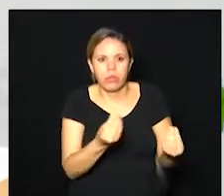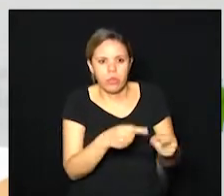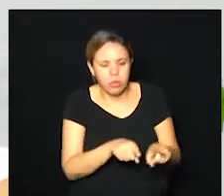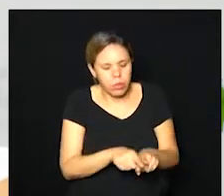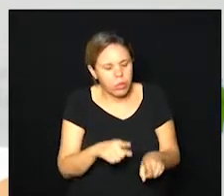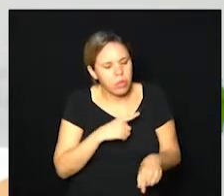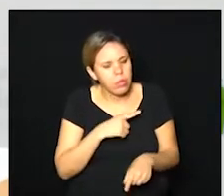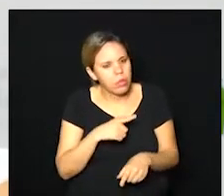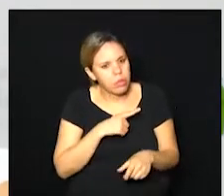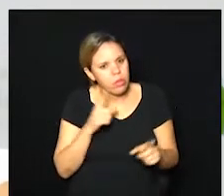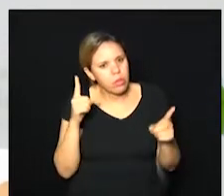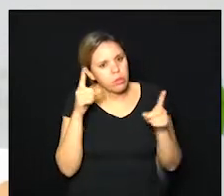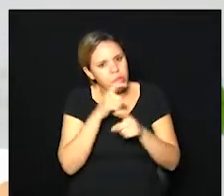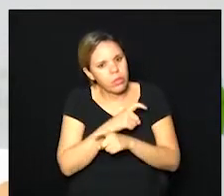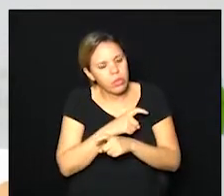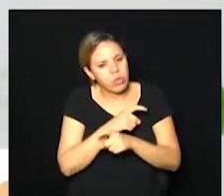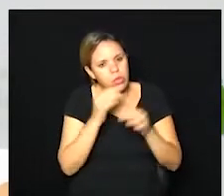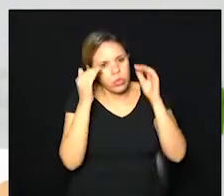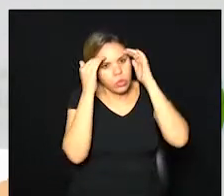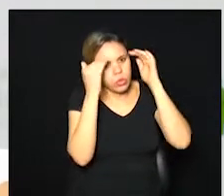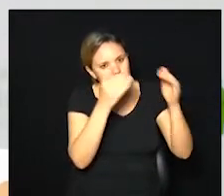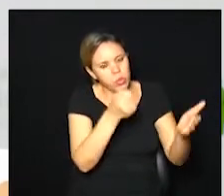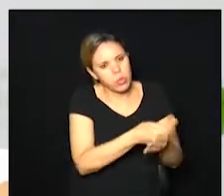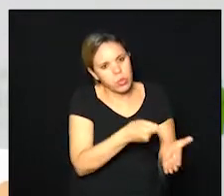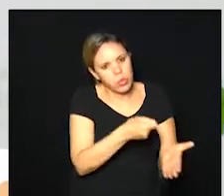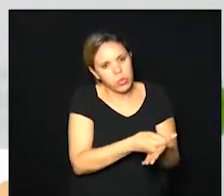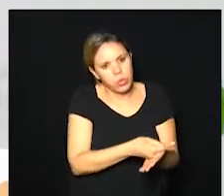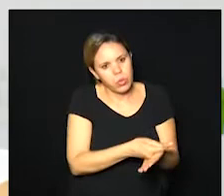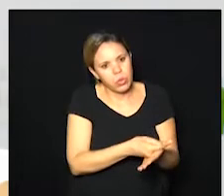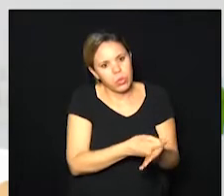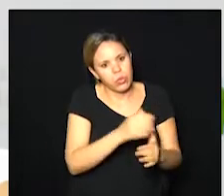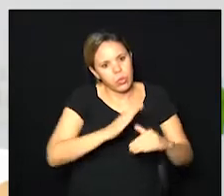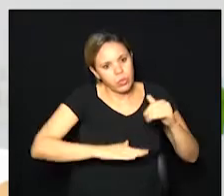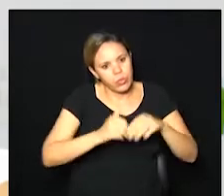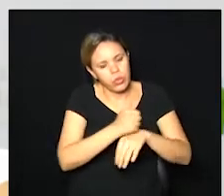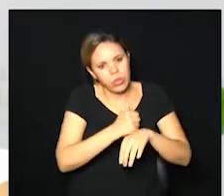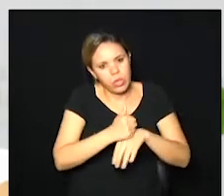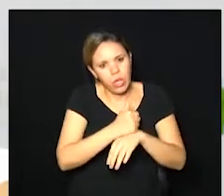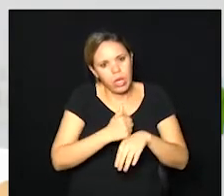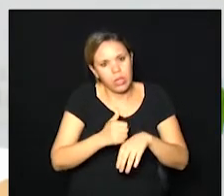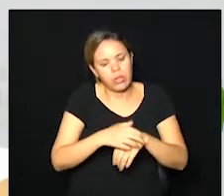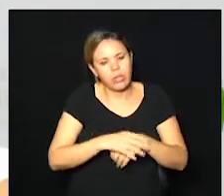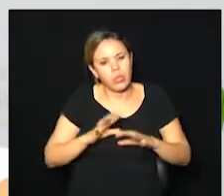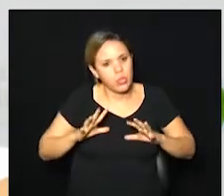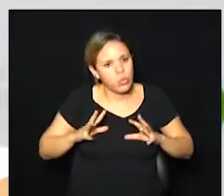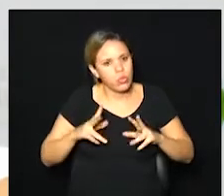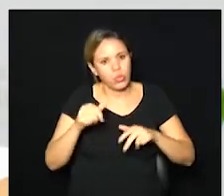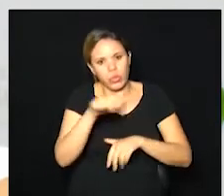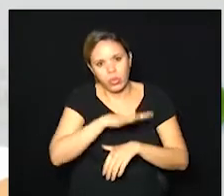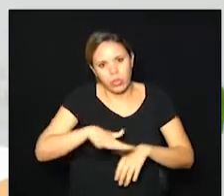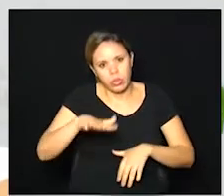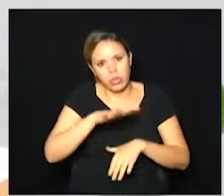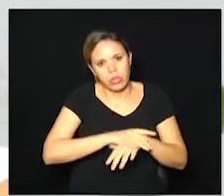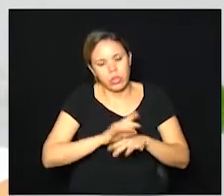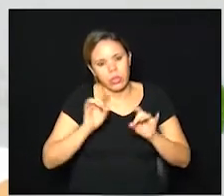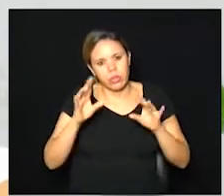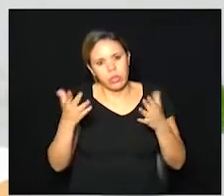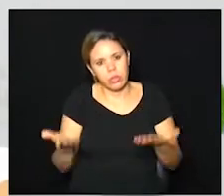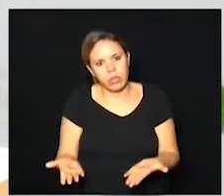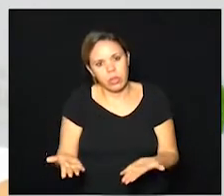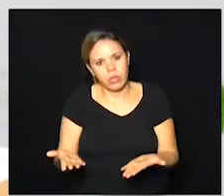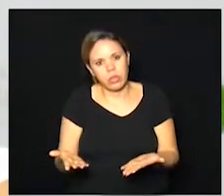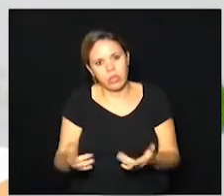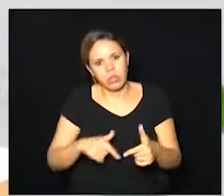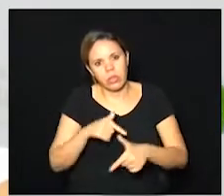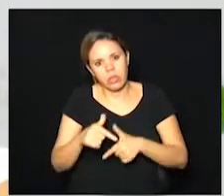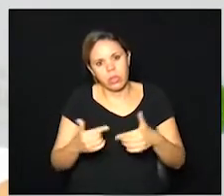tendo a dificuldade de cumprir essa obrigação. Então, aqueles profissionais, todos no geral, mas em especial aqueles que estão na